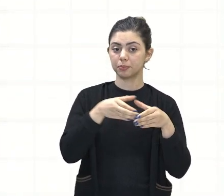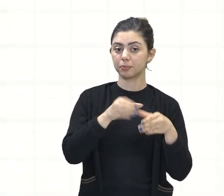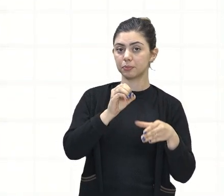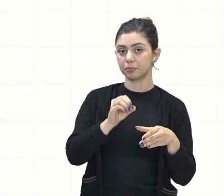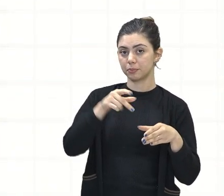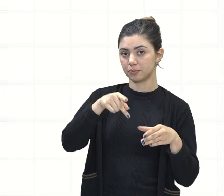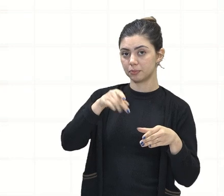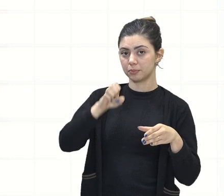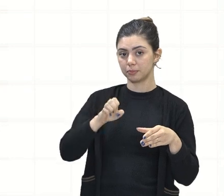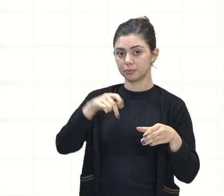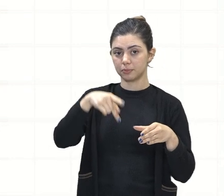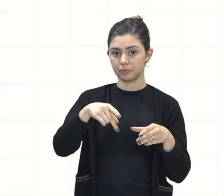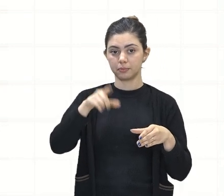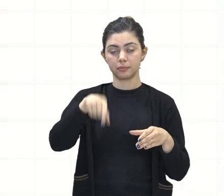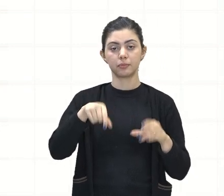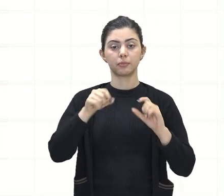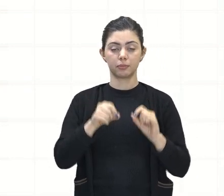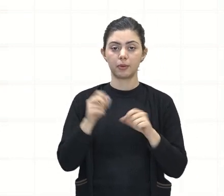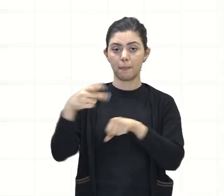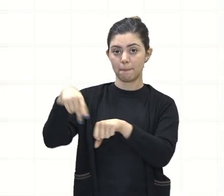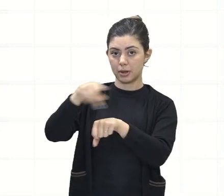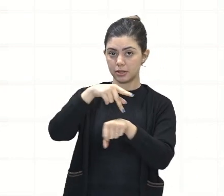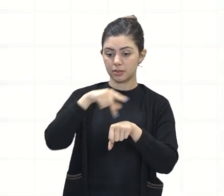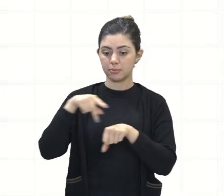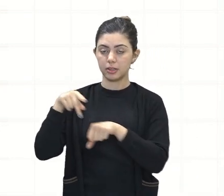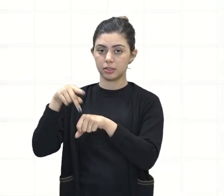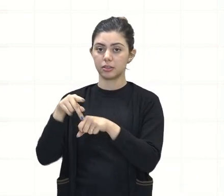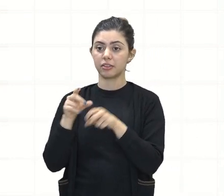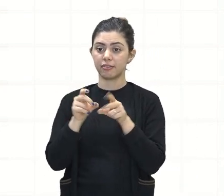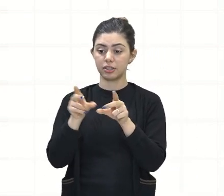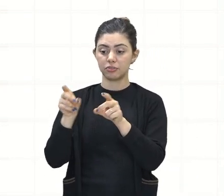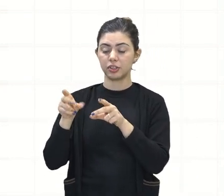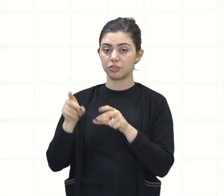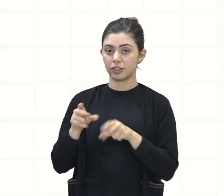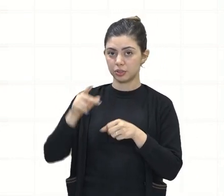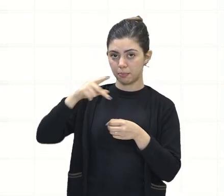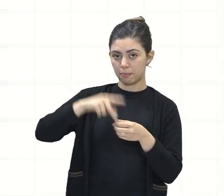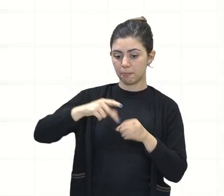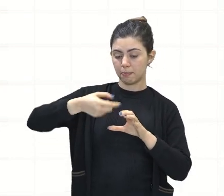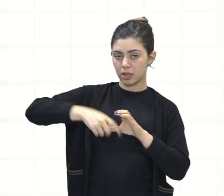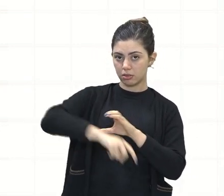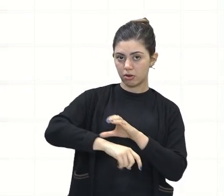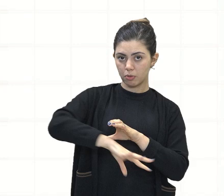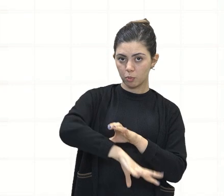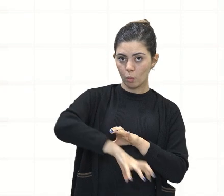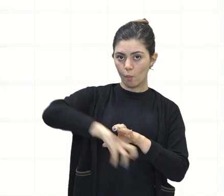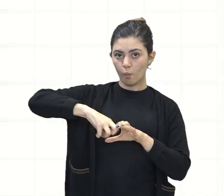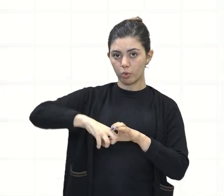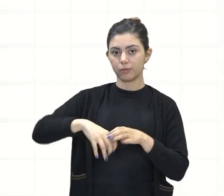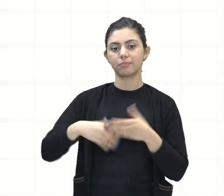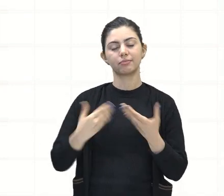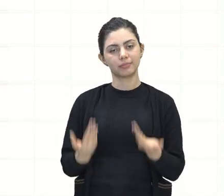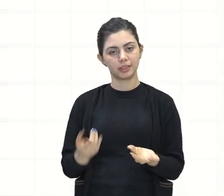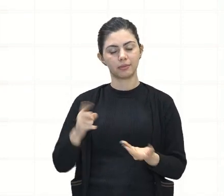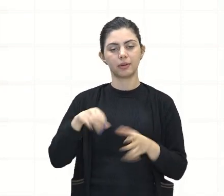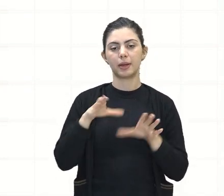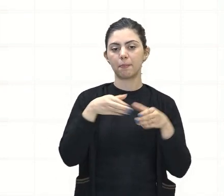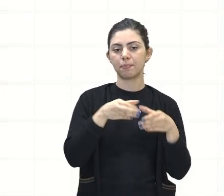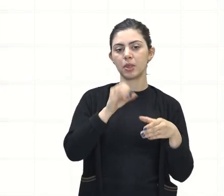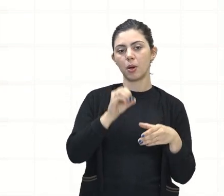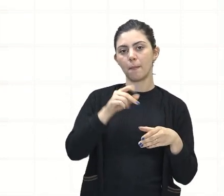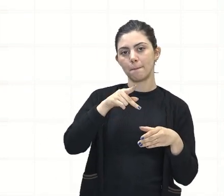é a sigla para a Organização dos Países Exportadores de Petróleo, tá certo? É isso que significa a sigla.